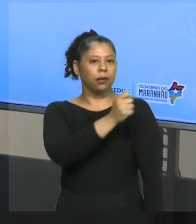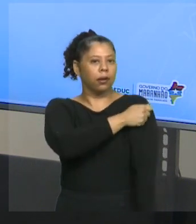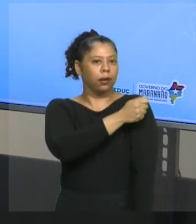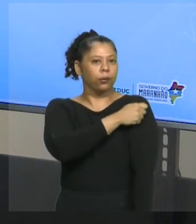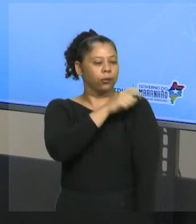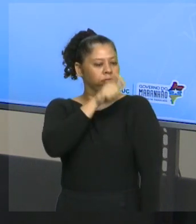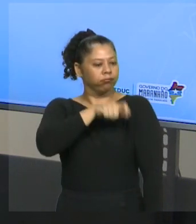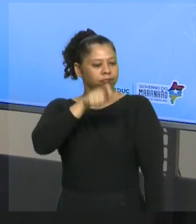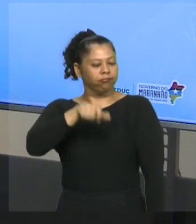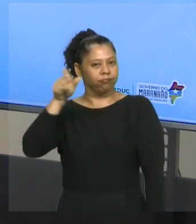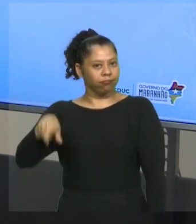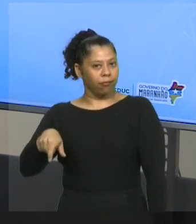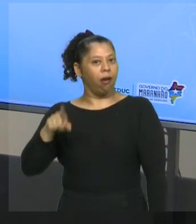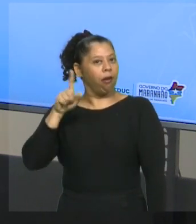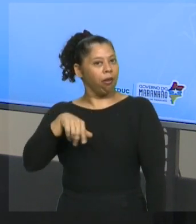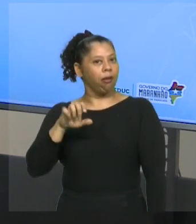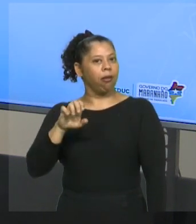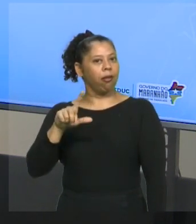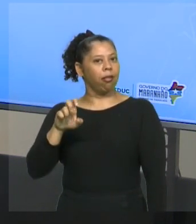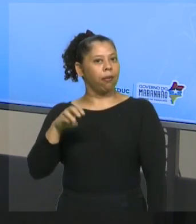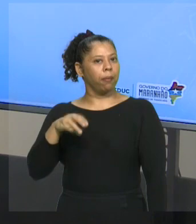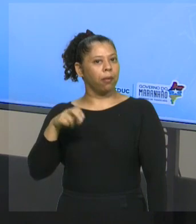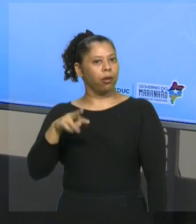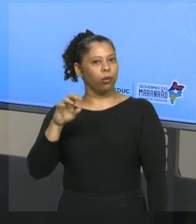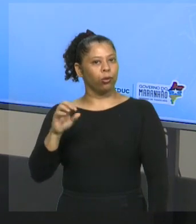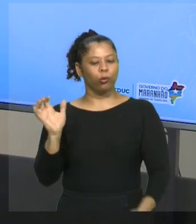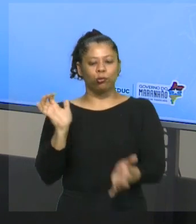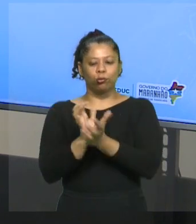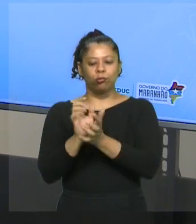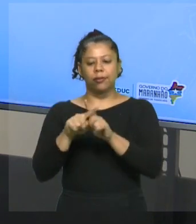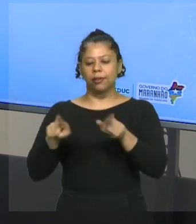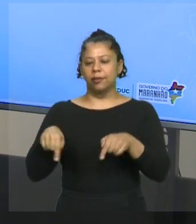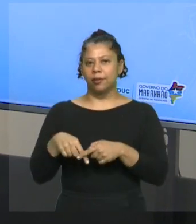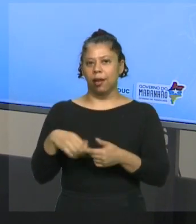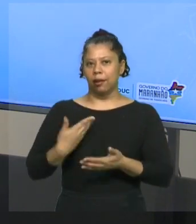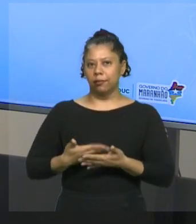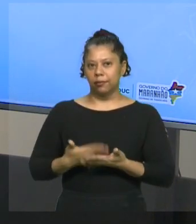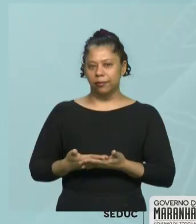um elemento desse conjunto chamado sala de aula.